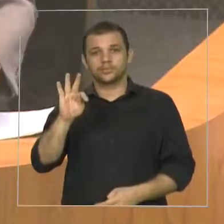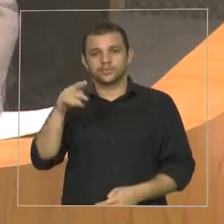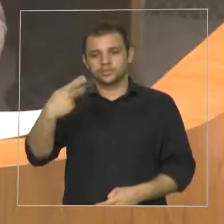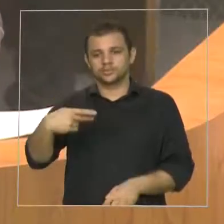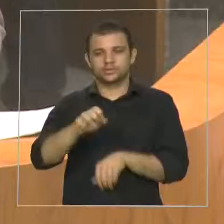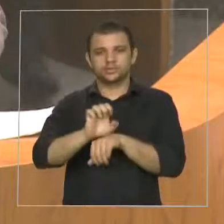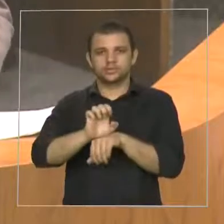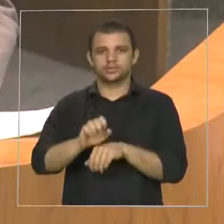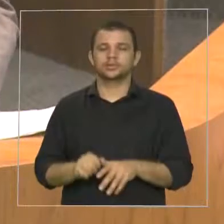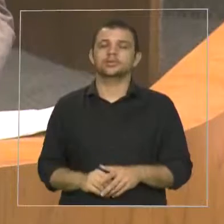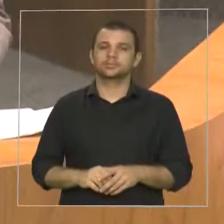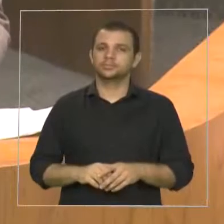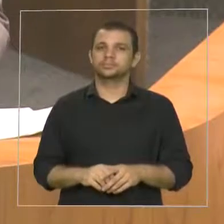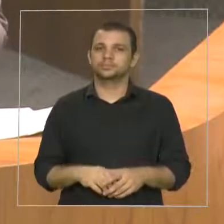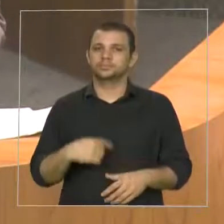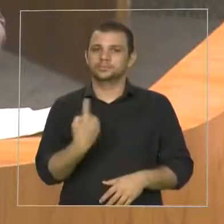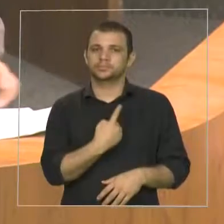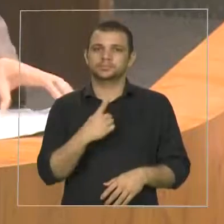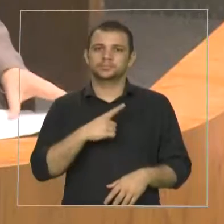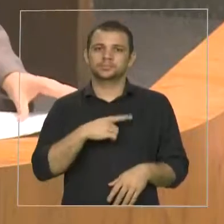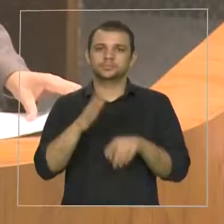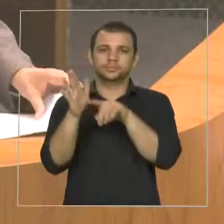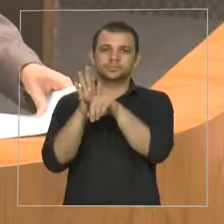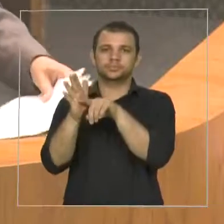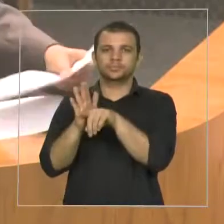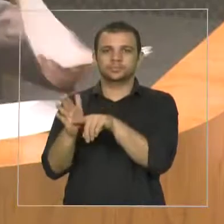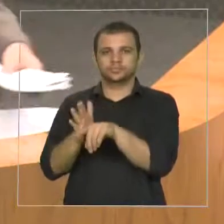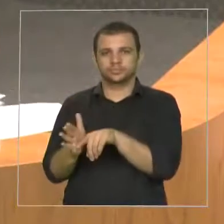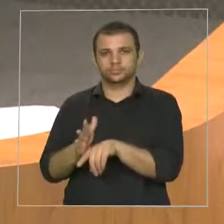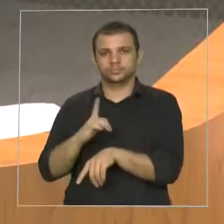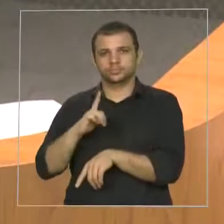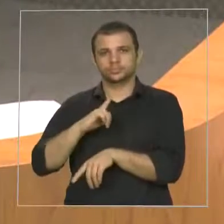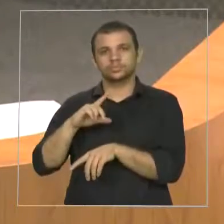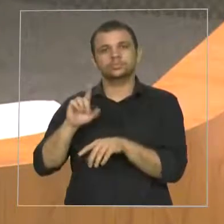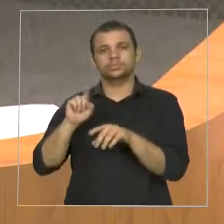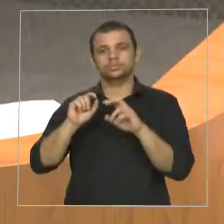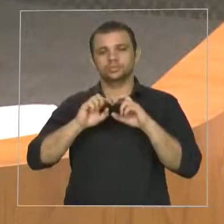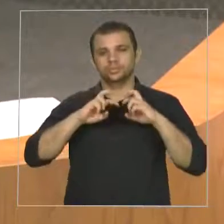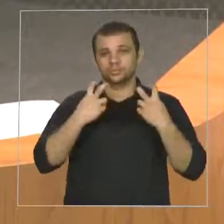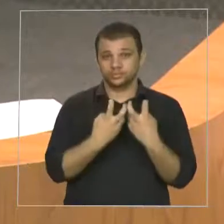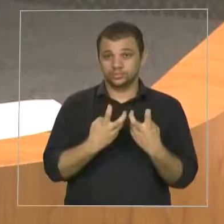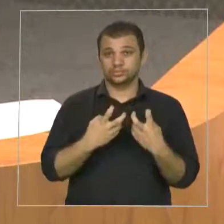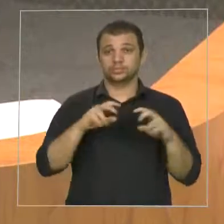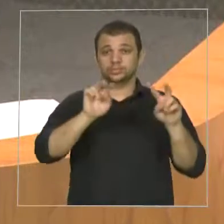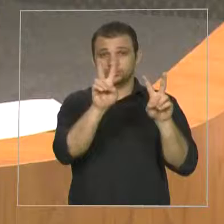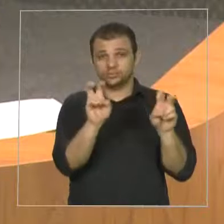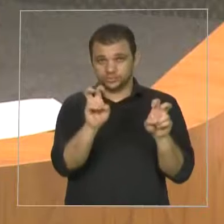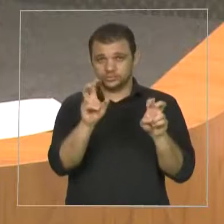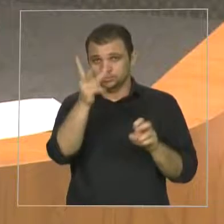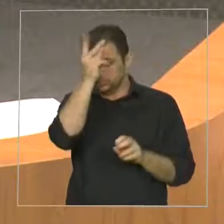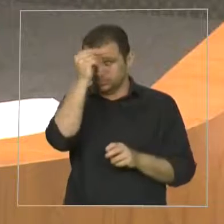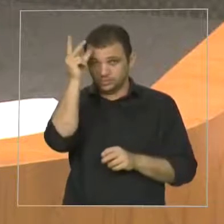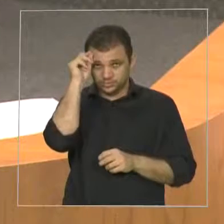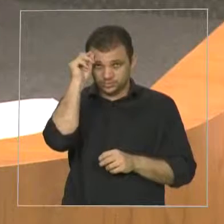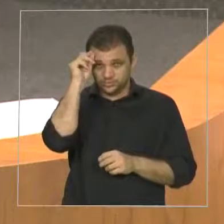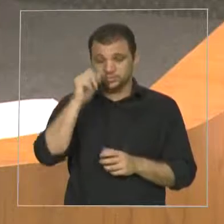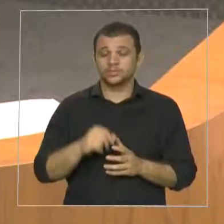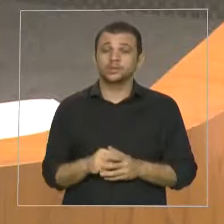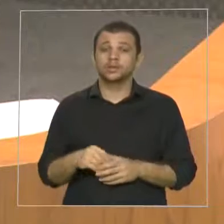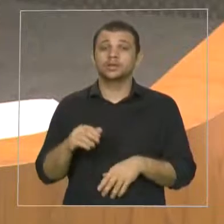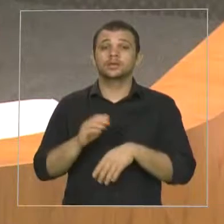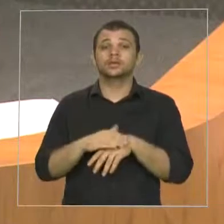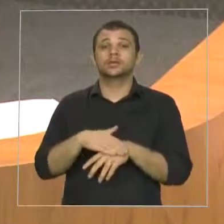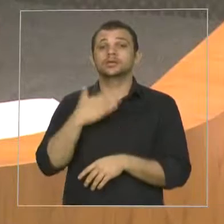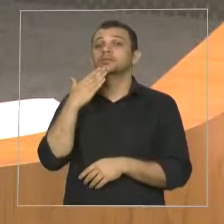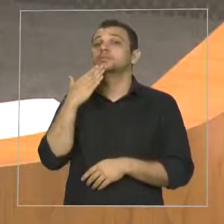tivemos uma vistoria que foi feita pela Comissão de Assuntos Municipais, por solicitação do